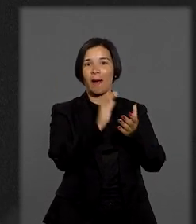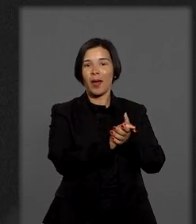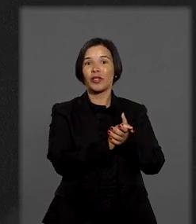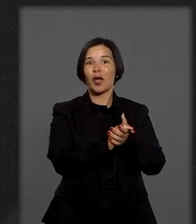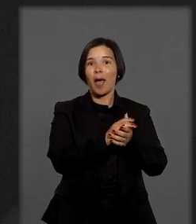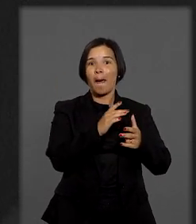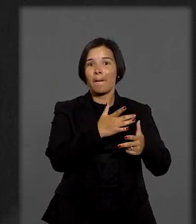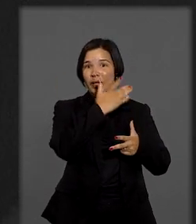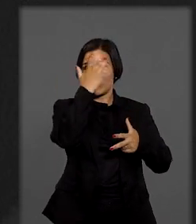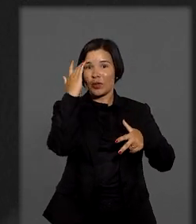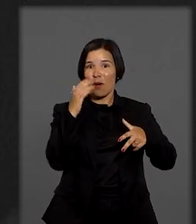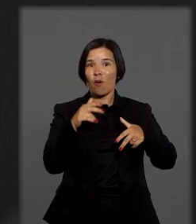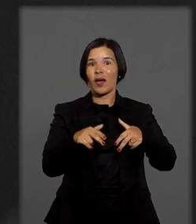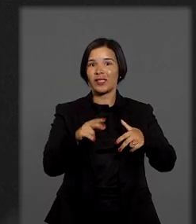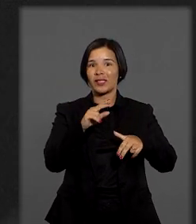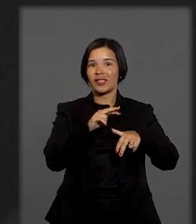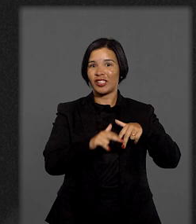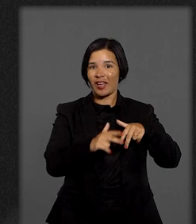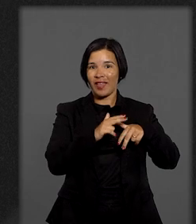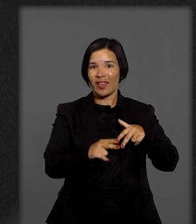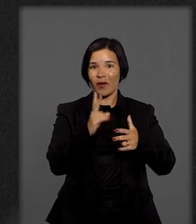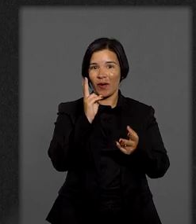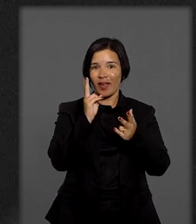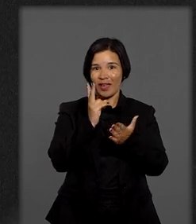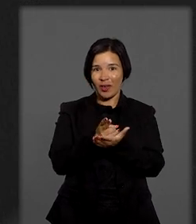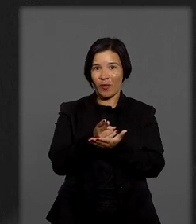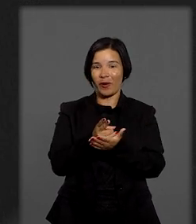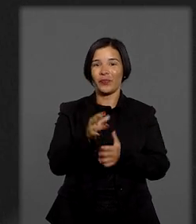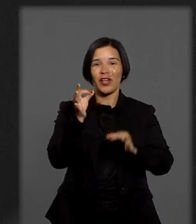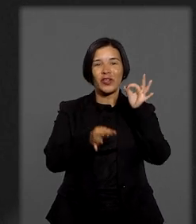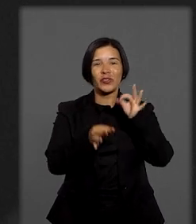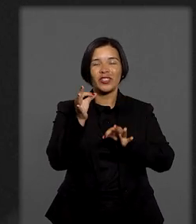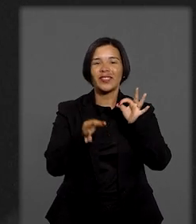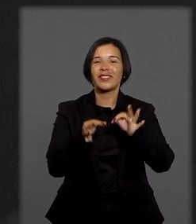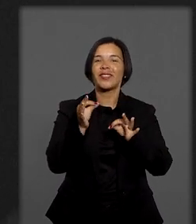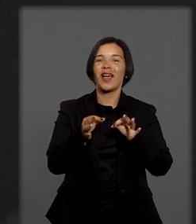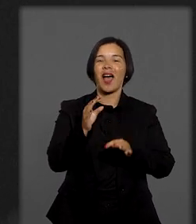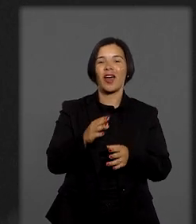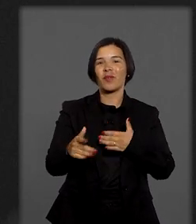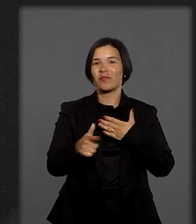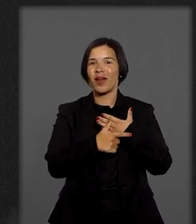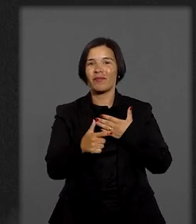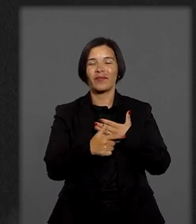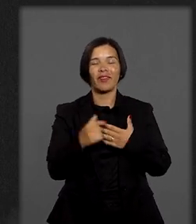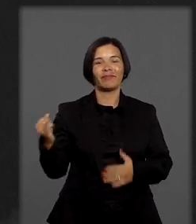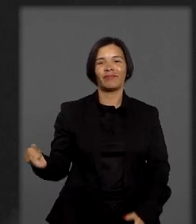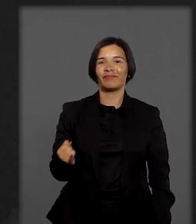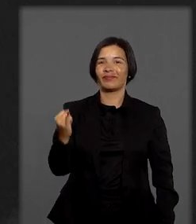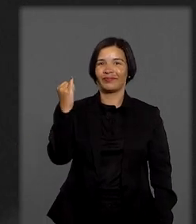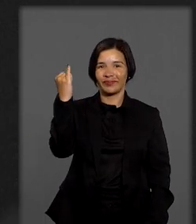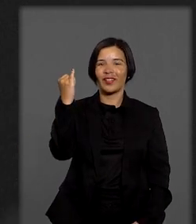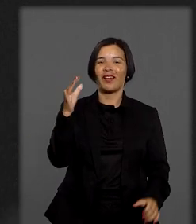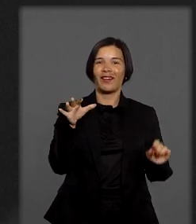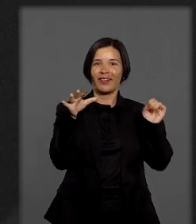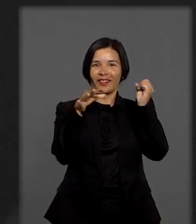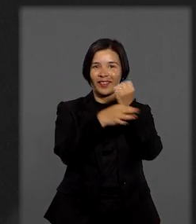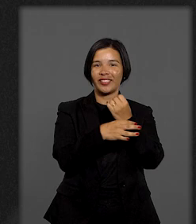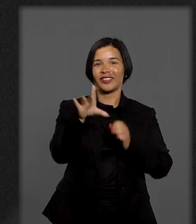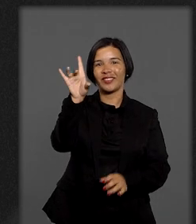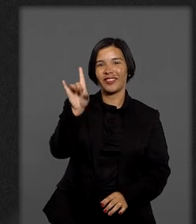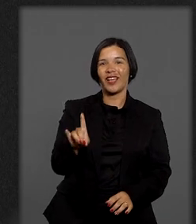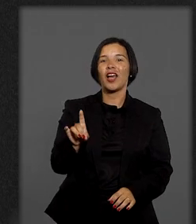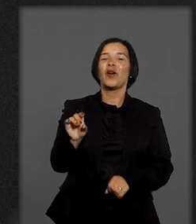civil entre pessoas do mesmo sexo. O Judiciário tem feito um papel fundamental para a garantia dos